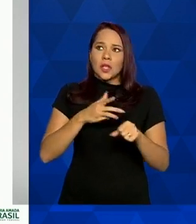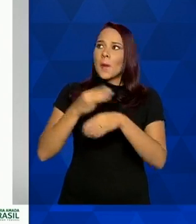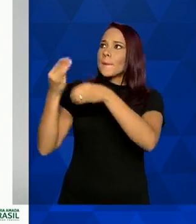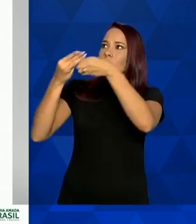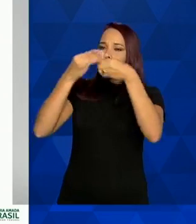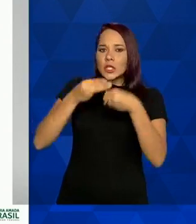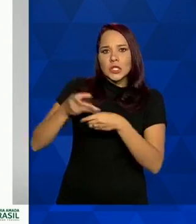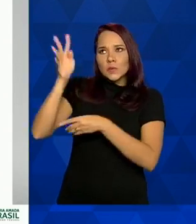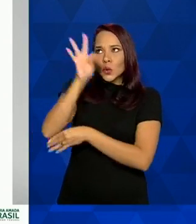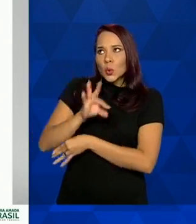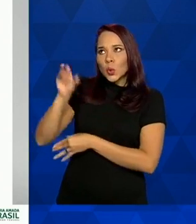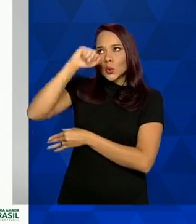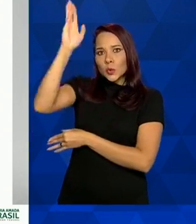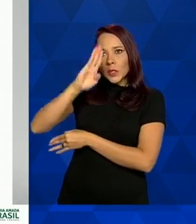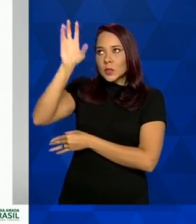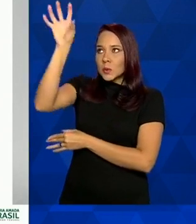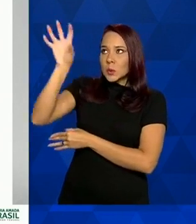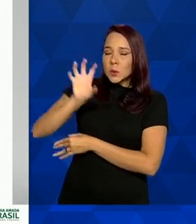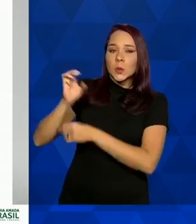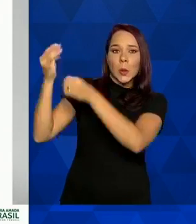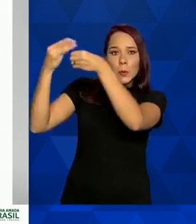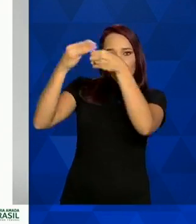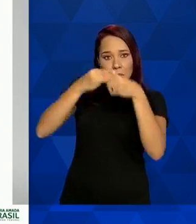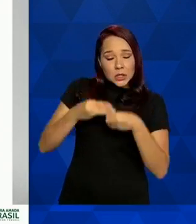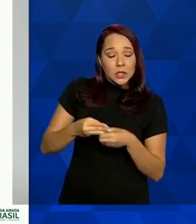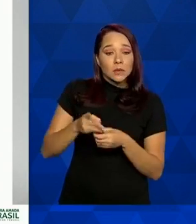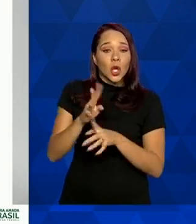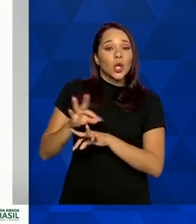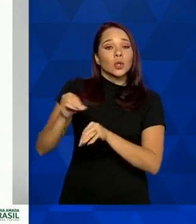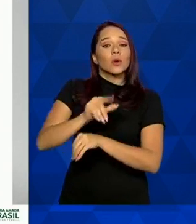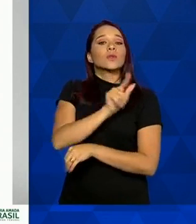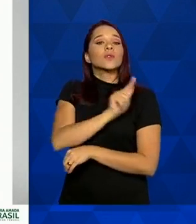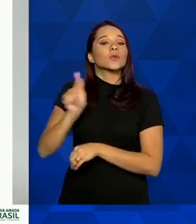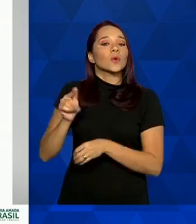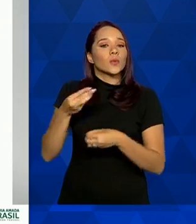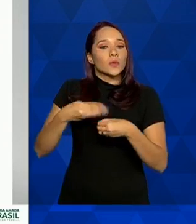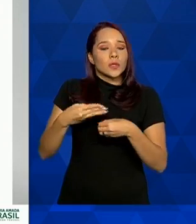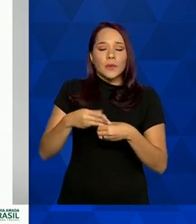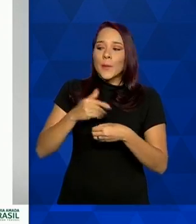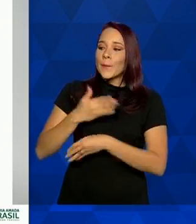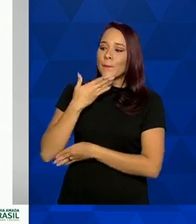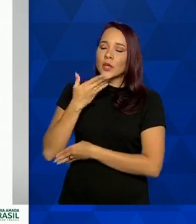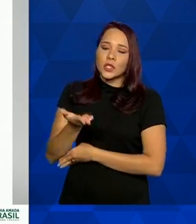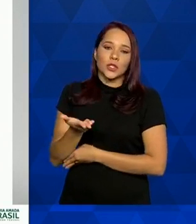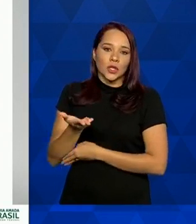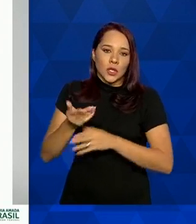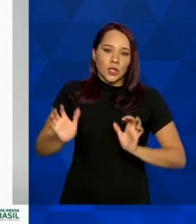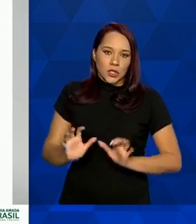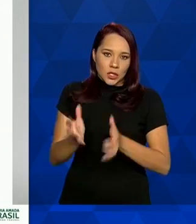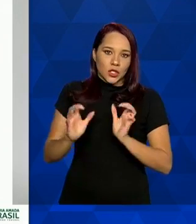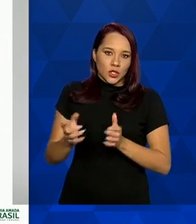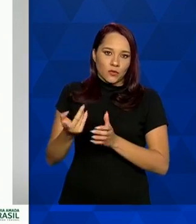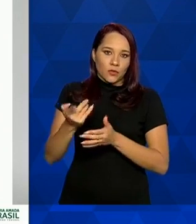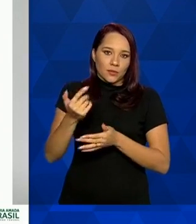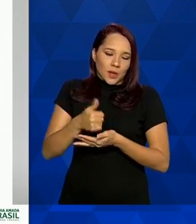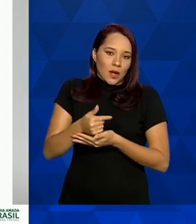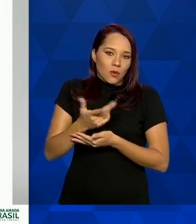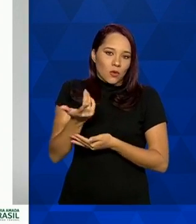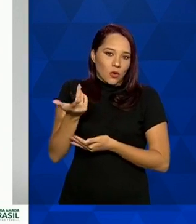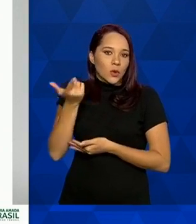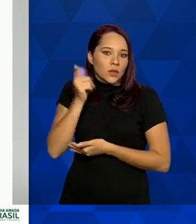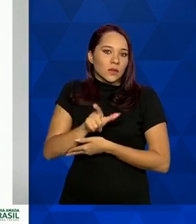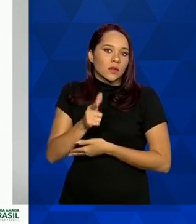os municípios, todos os gestores municipais podem pedir incentivo financeiro para implantar esses serviços.